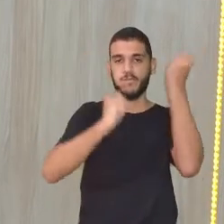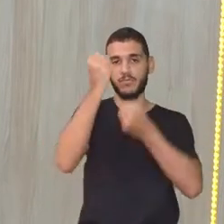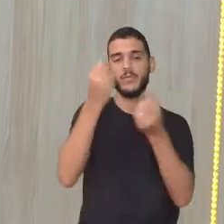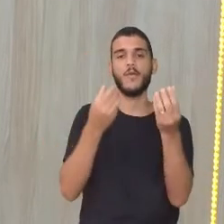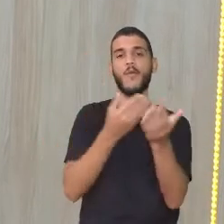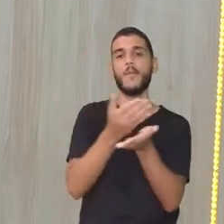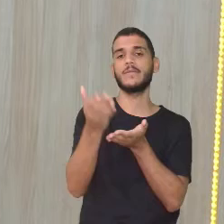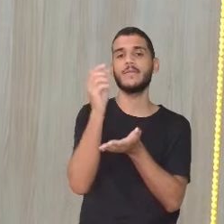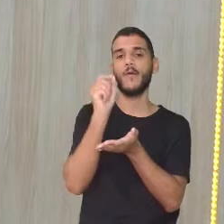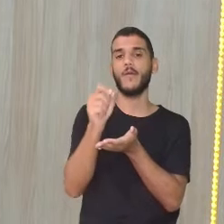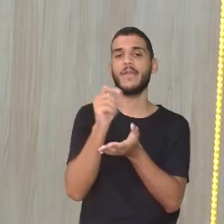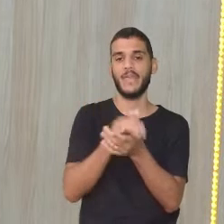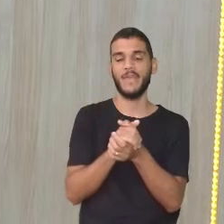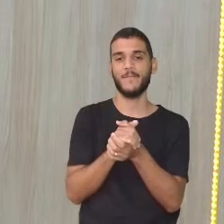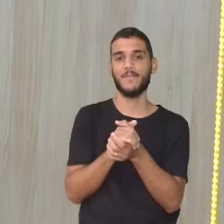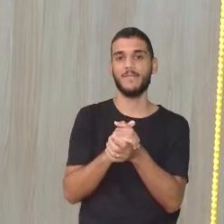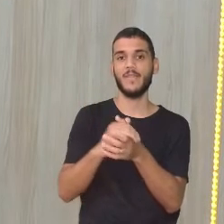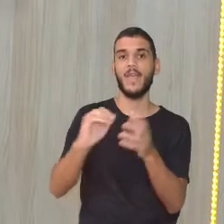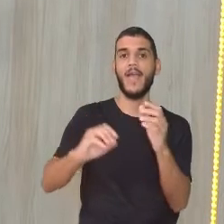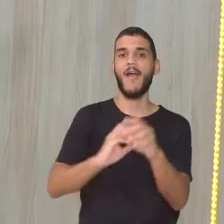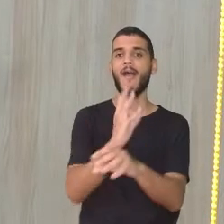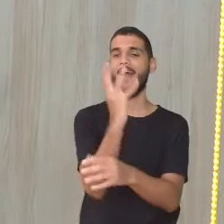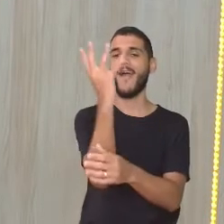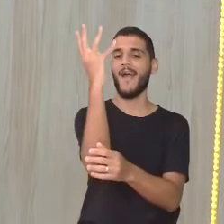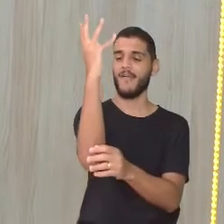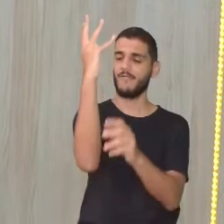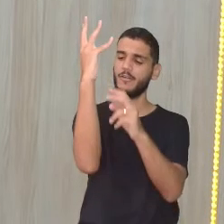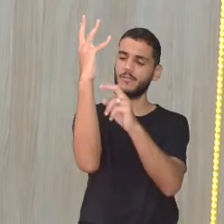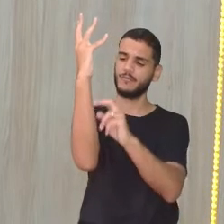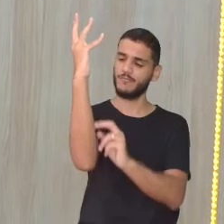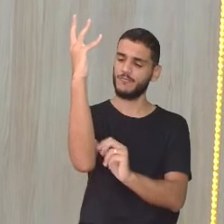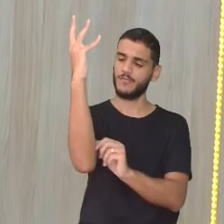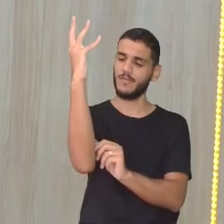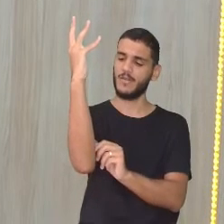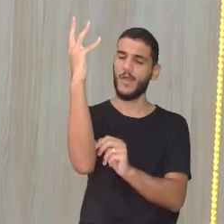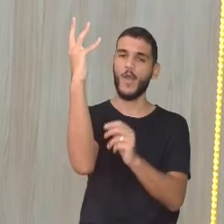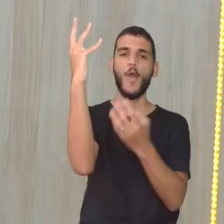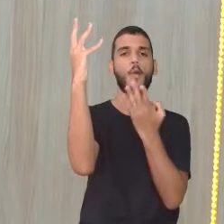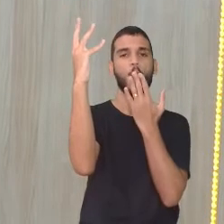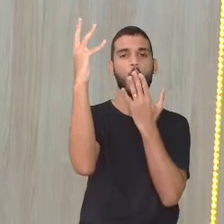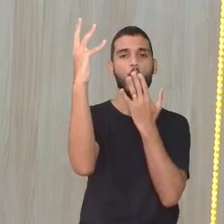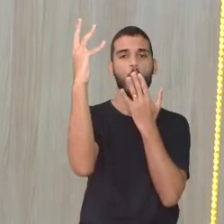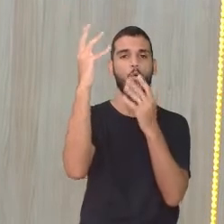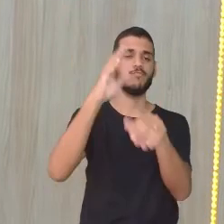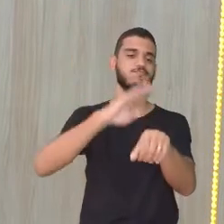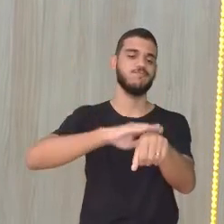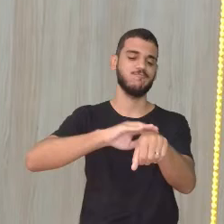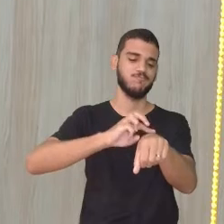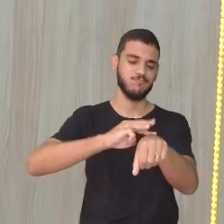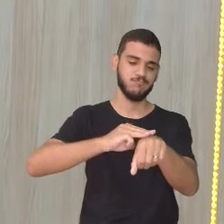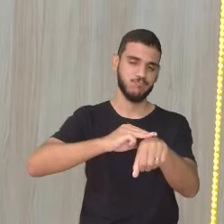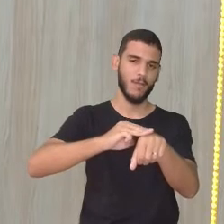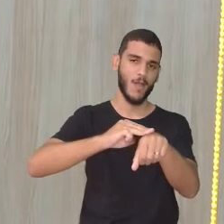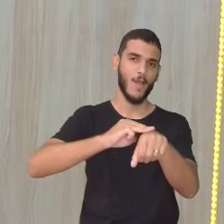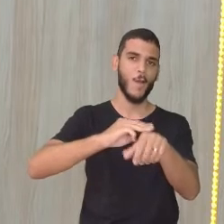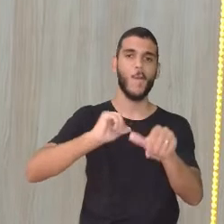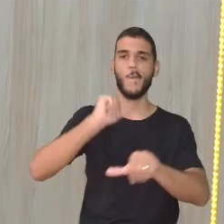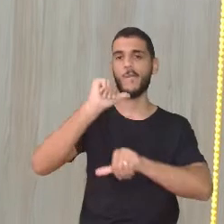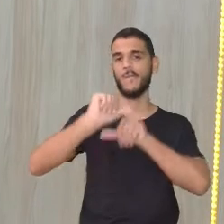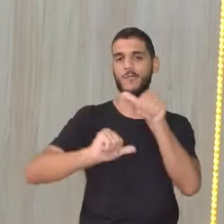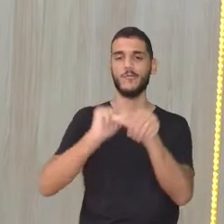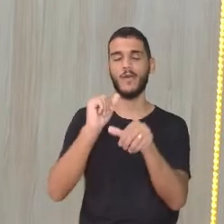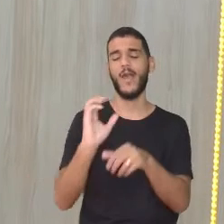árvores de preto, né? Ou de marrom. Esses troncos foram ficando mais escuros. O que é aconteceu com o mimetismo da